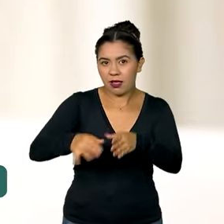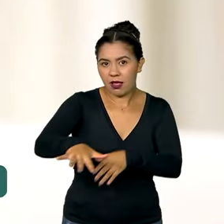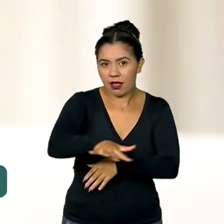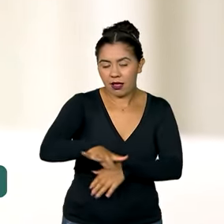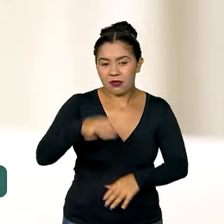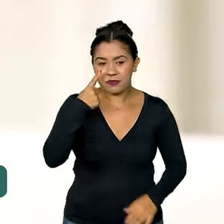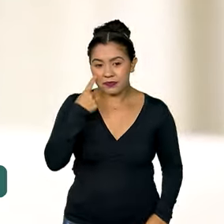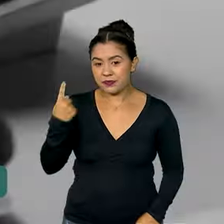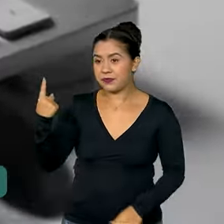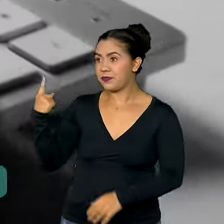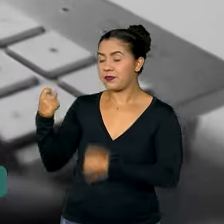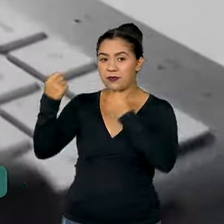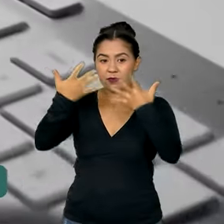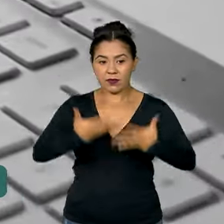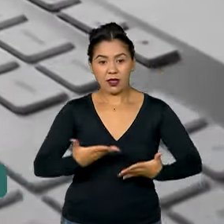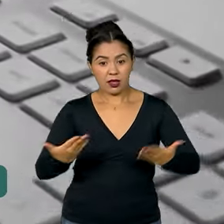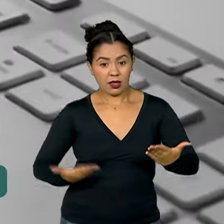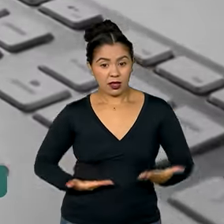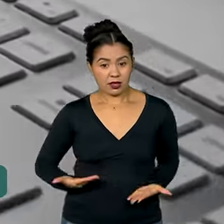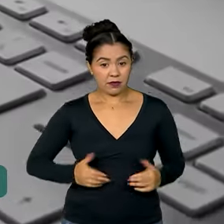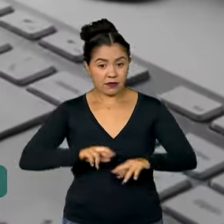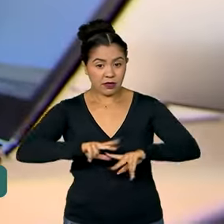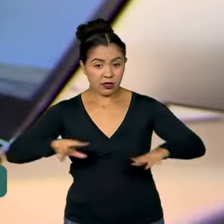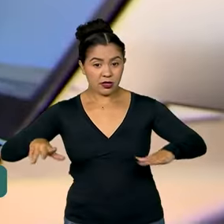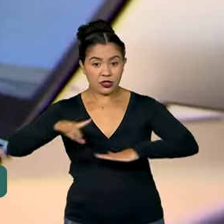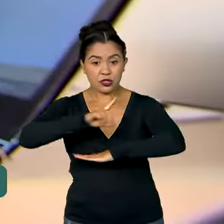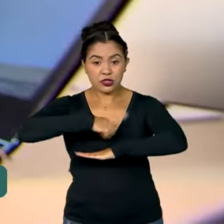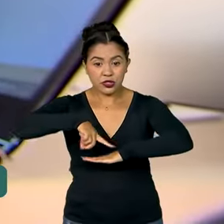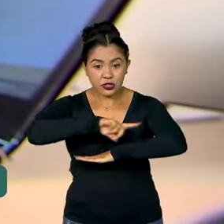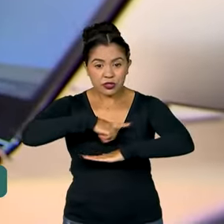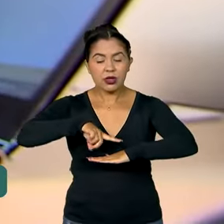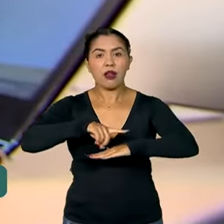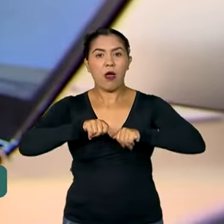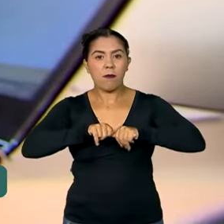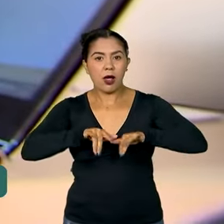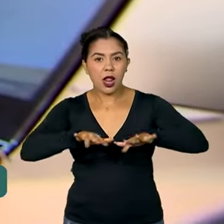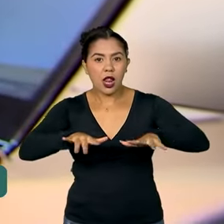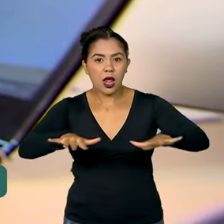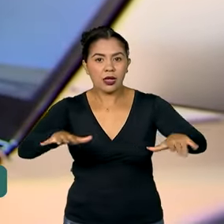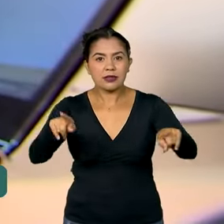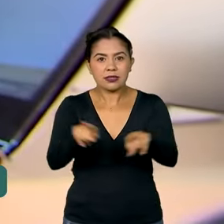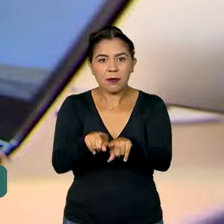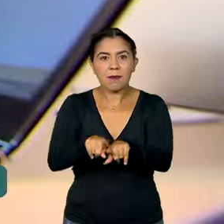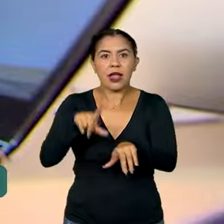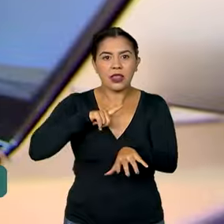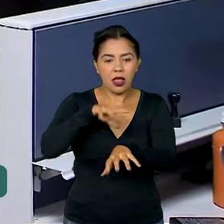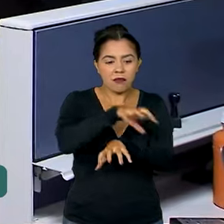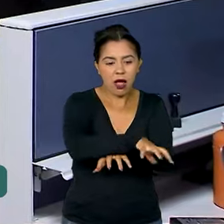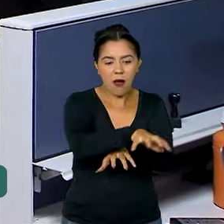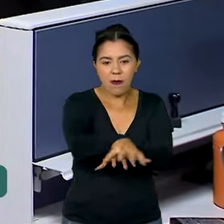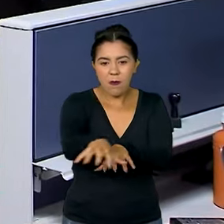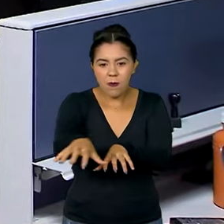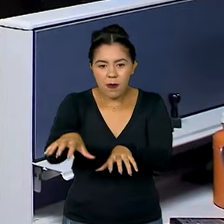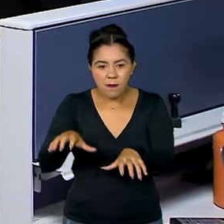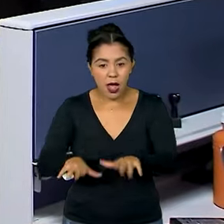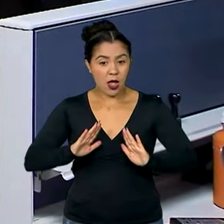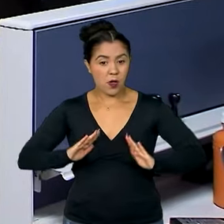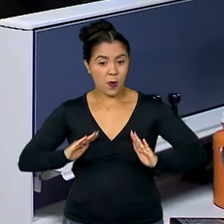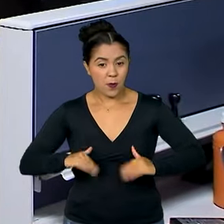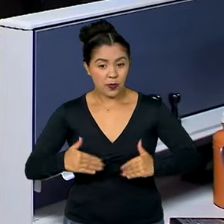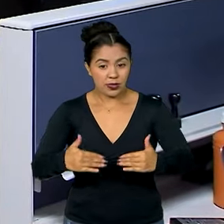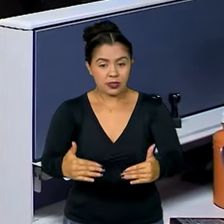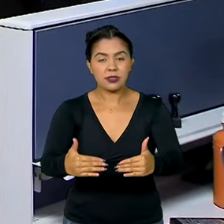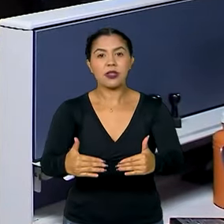Os serviços digitais se espalham pela economia e abrangem cada vez mais setores. E o Ministério da Fazenda está